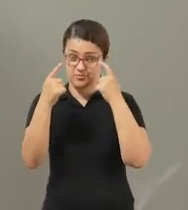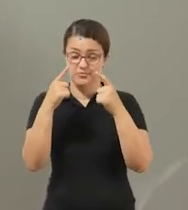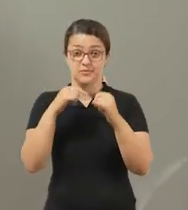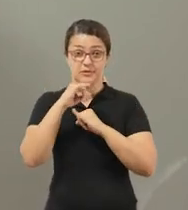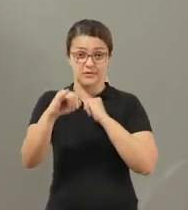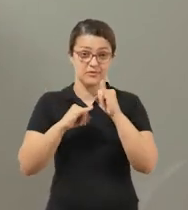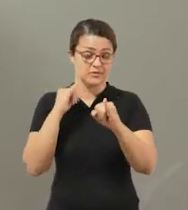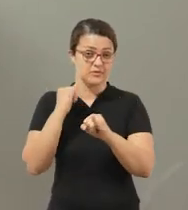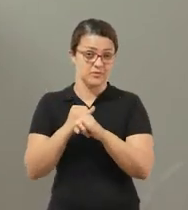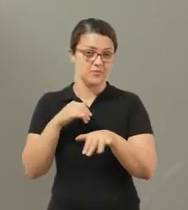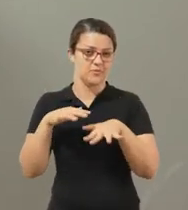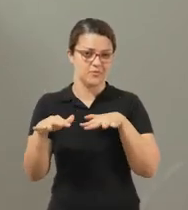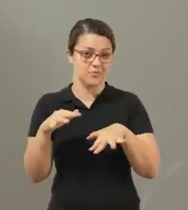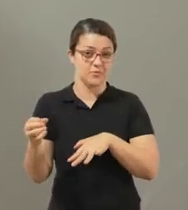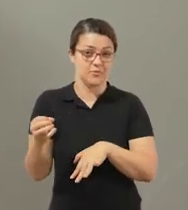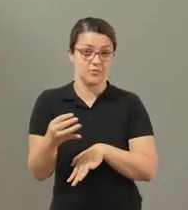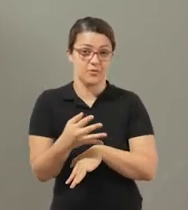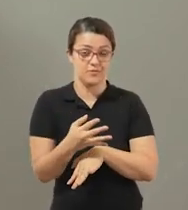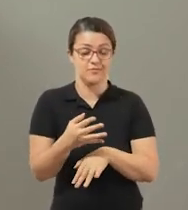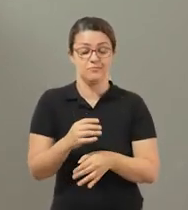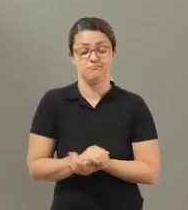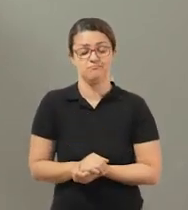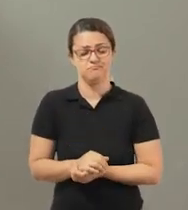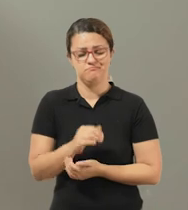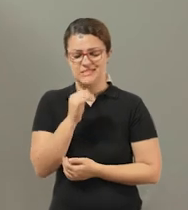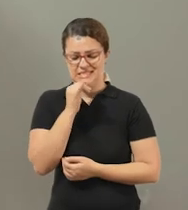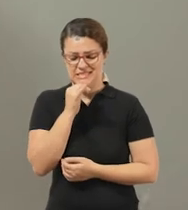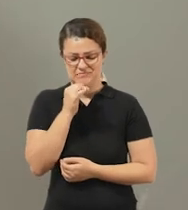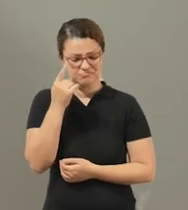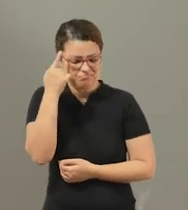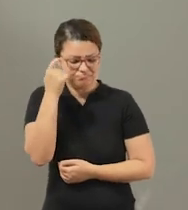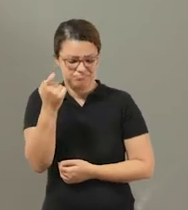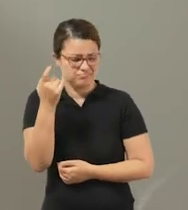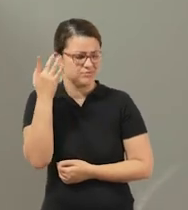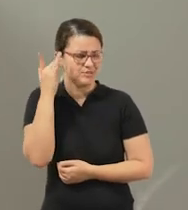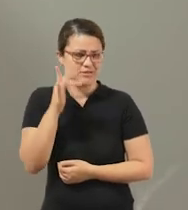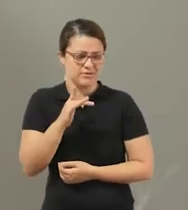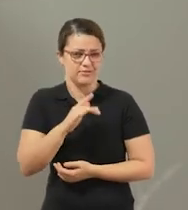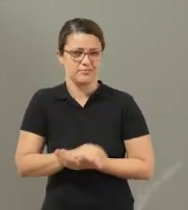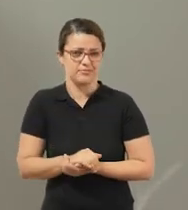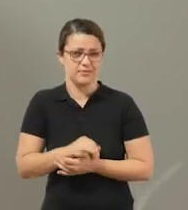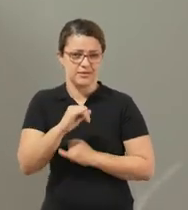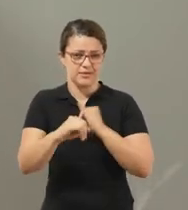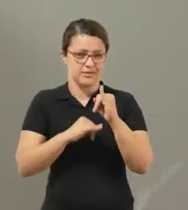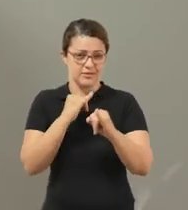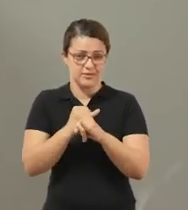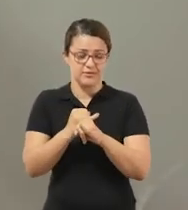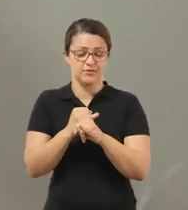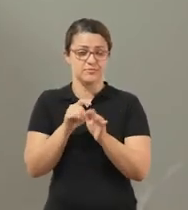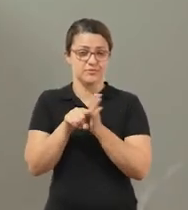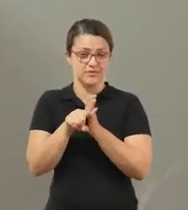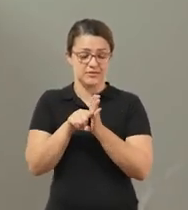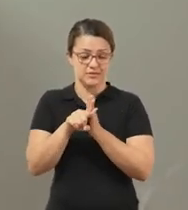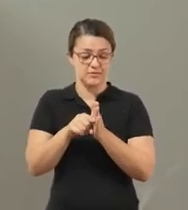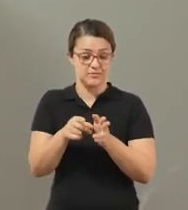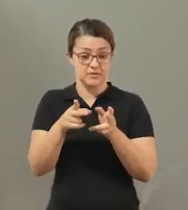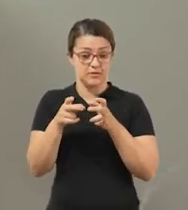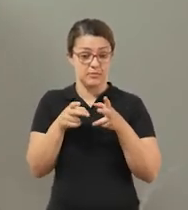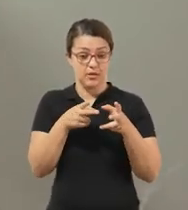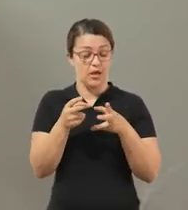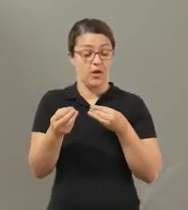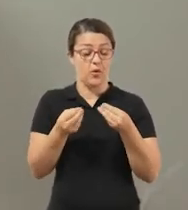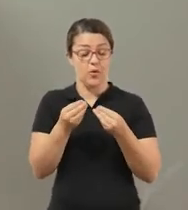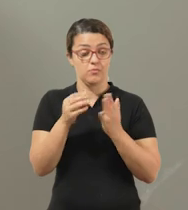Busque na internet Algumas posições novas De repente você não tem mais Como criá-las Aí você vê Alguns atletas fazendo